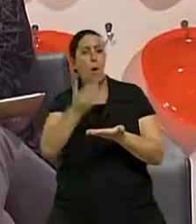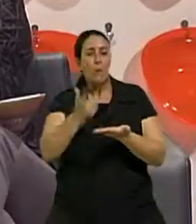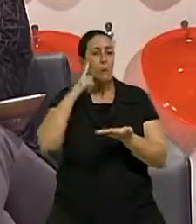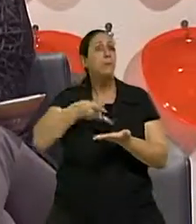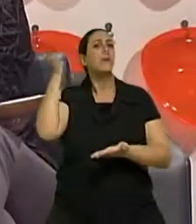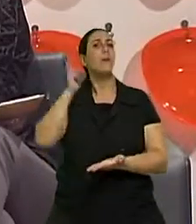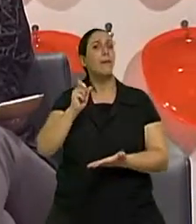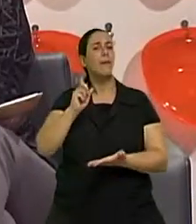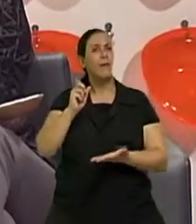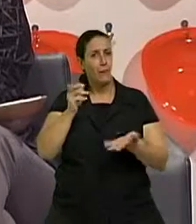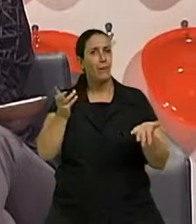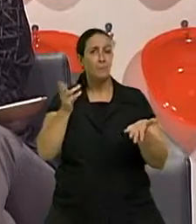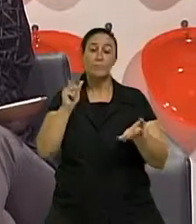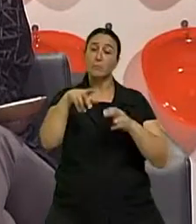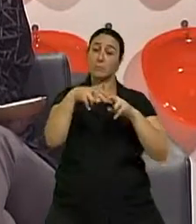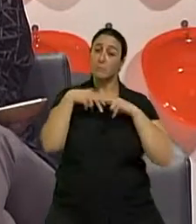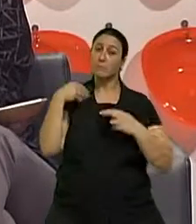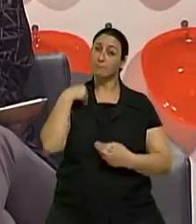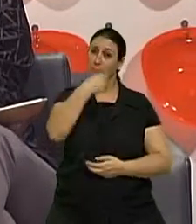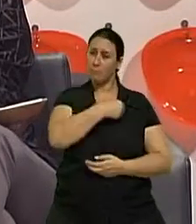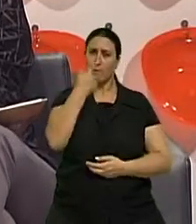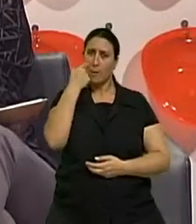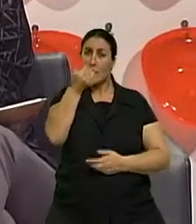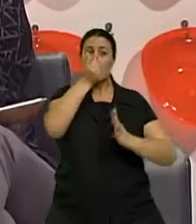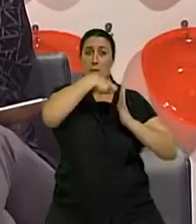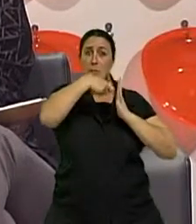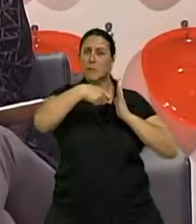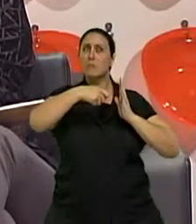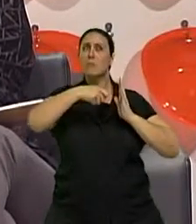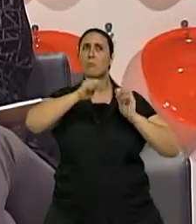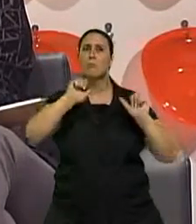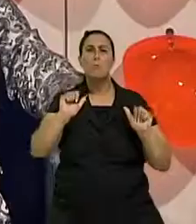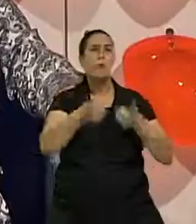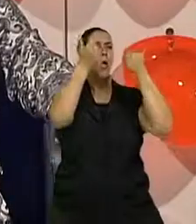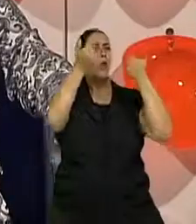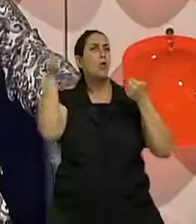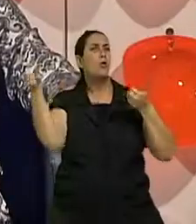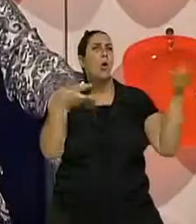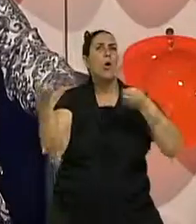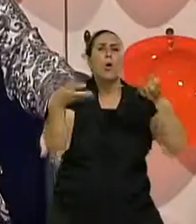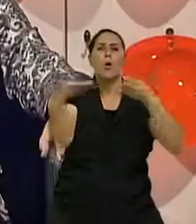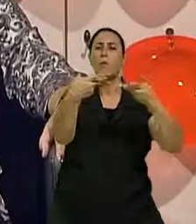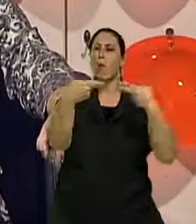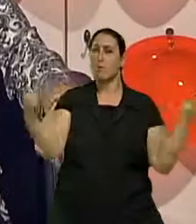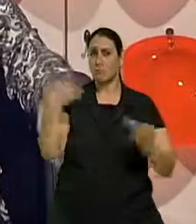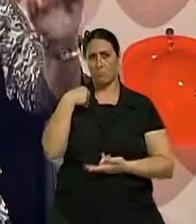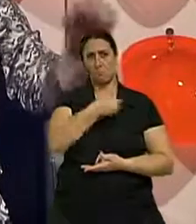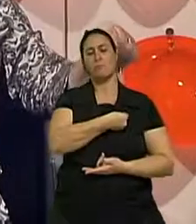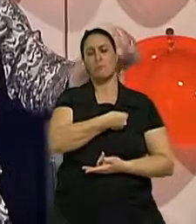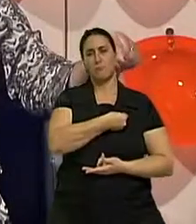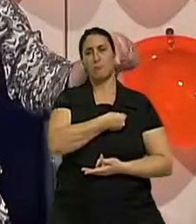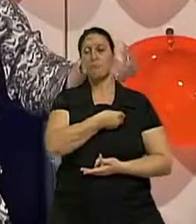isso, fica claro também que a medicina avança a cada seis meses, se é que eu posso... Até menos do que isso às vezes, né, doutora? Sim,